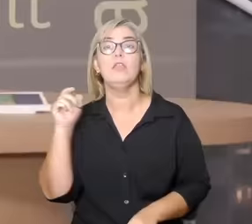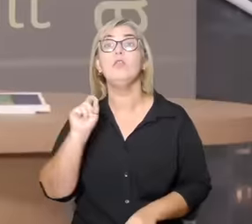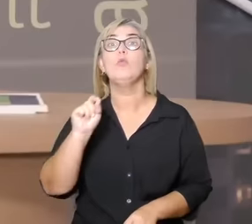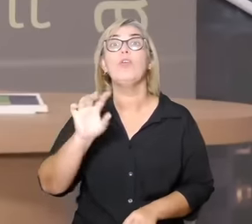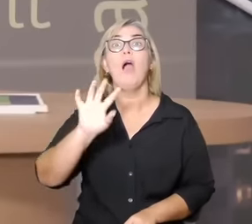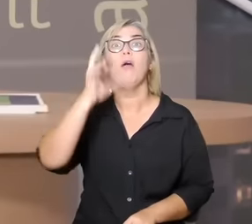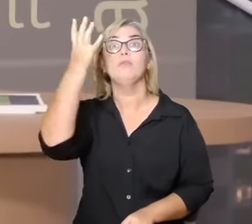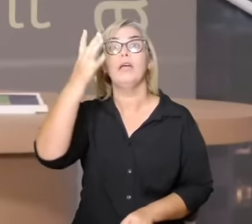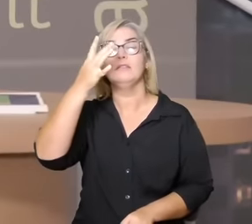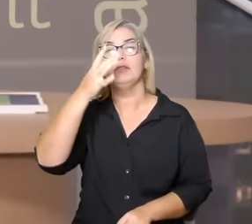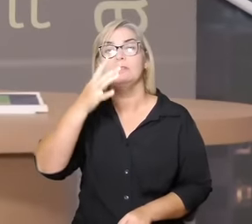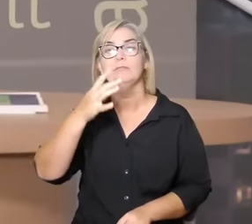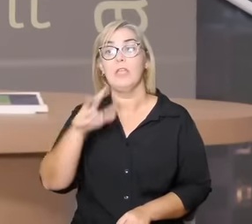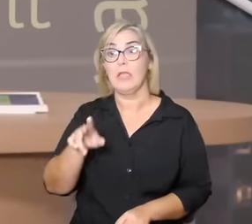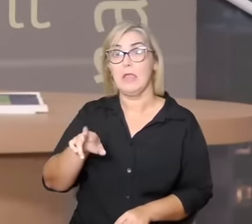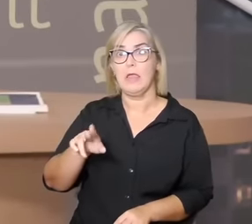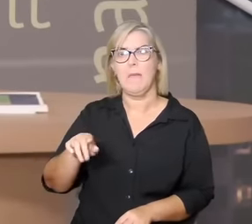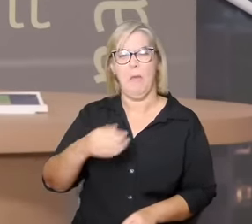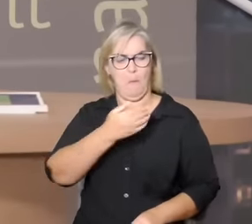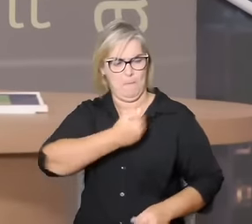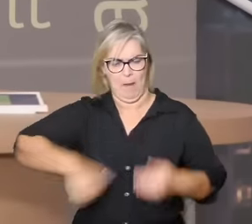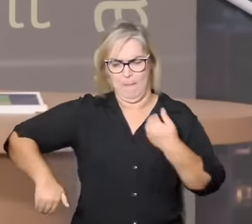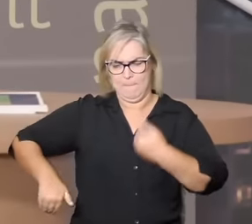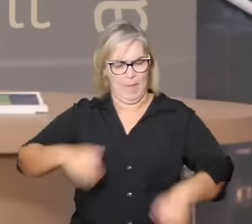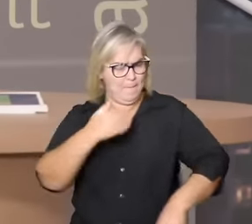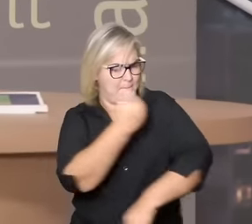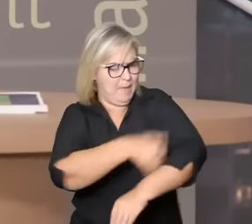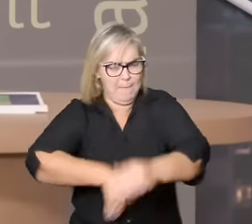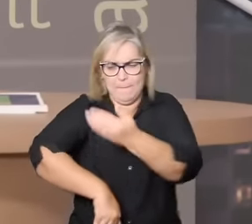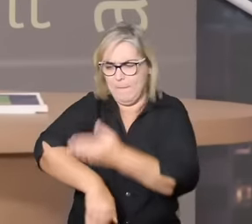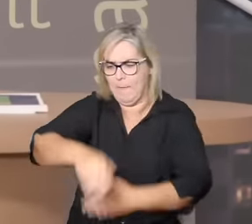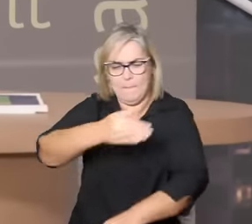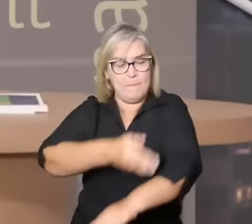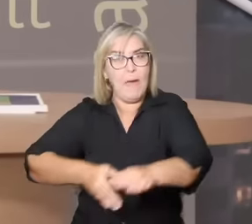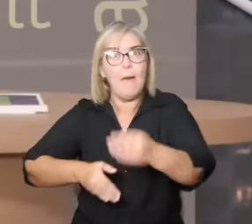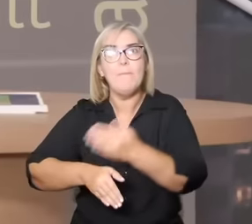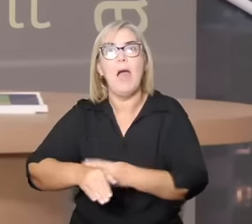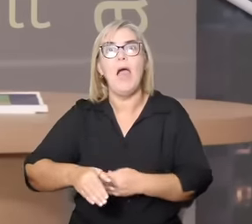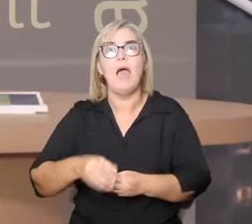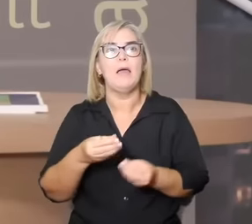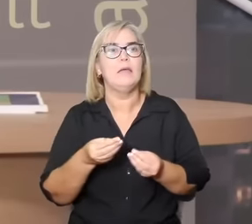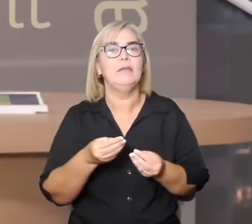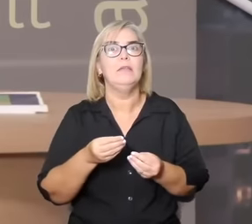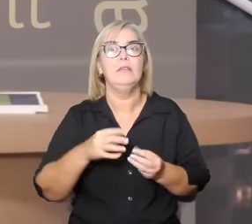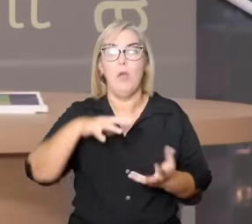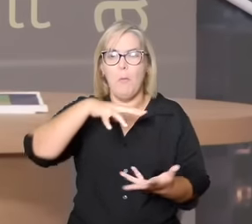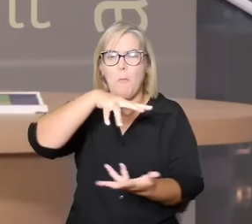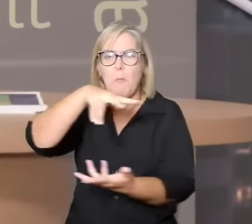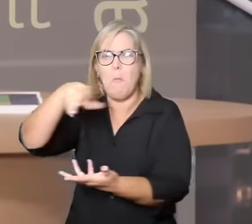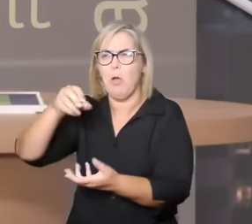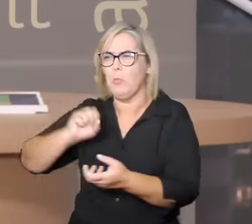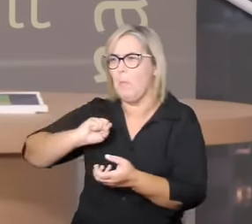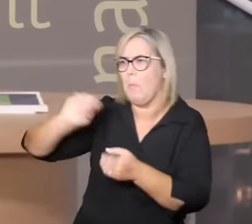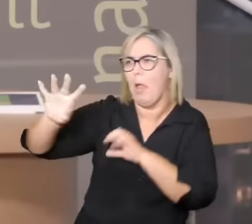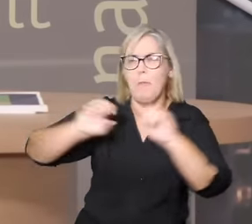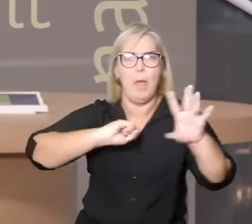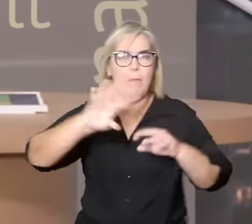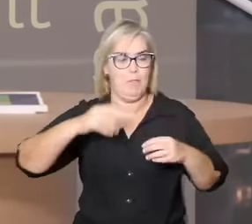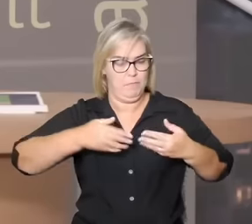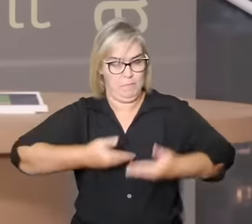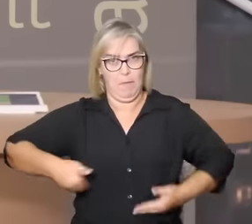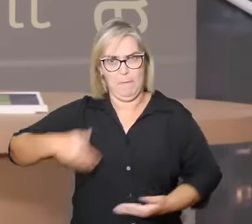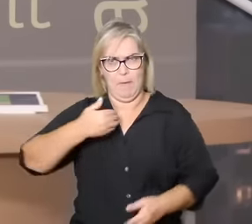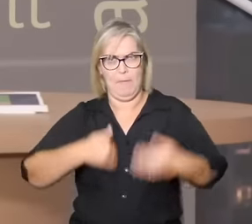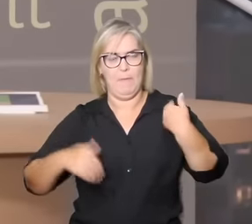esquartejado. E as suas partes são espalhadas pelo mundo inteiro. Al-Seth, a sua esposa,